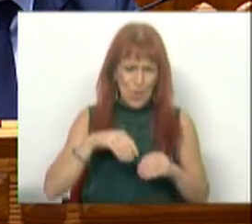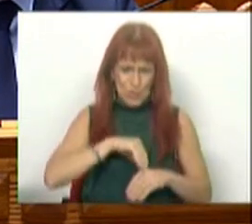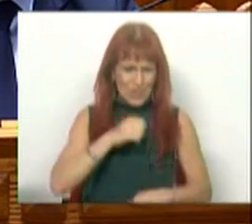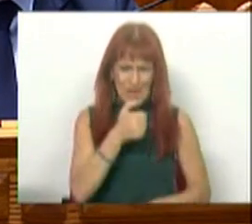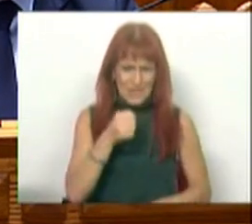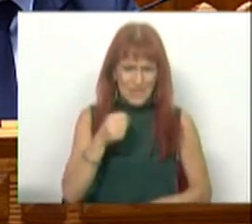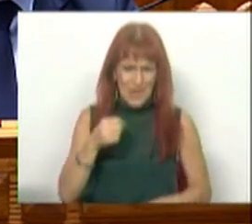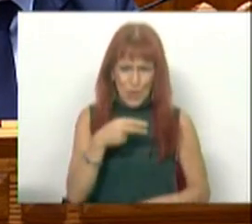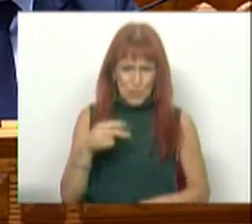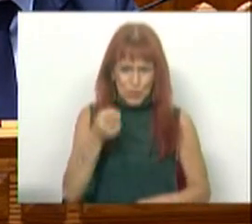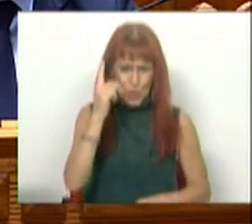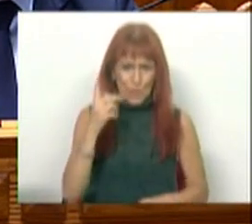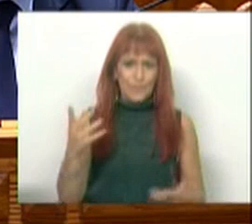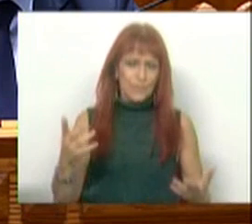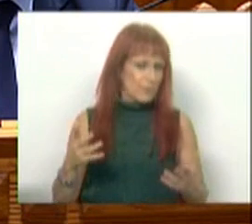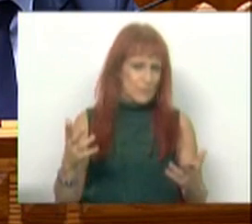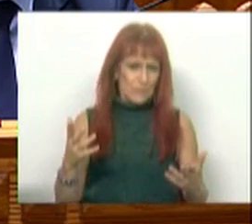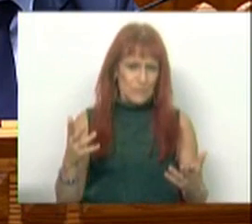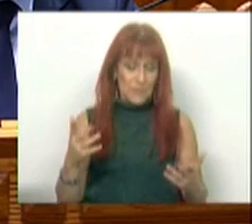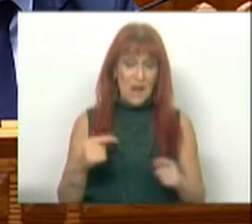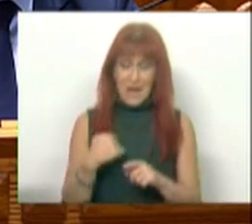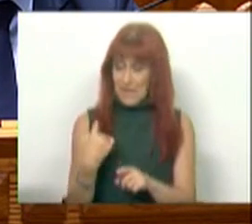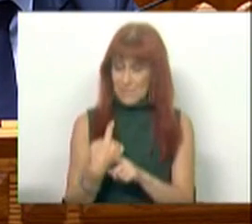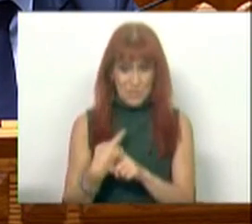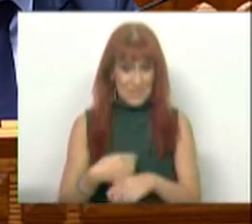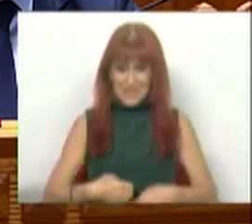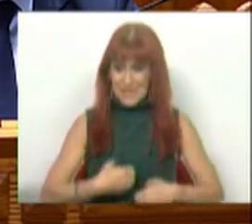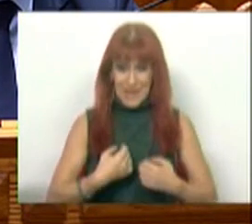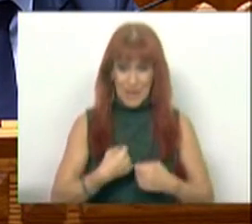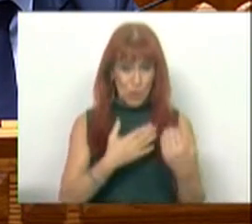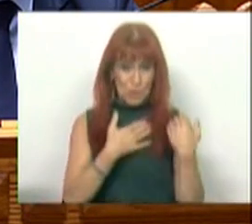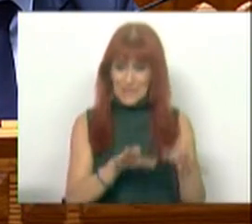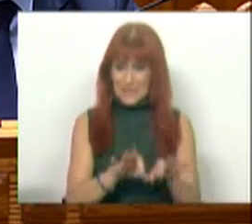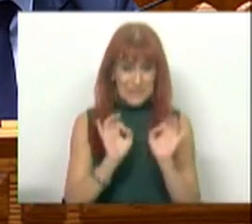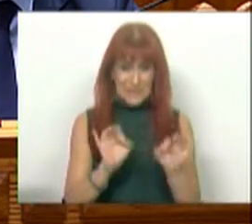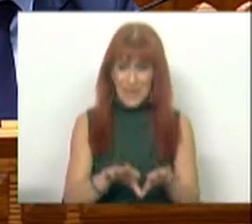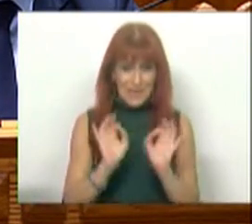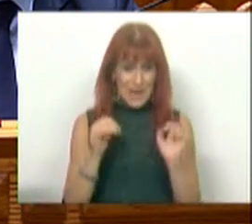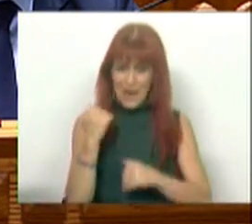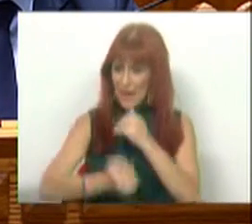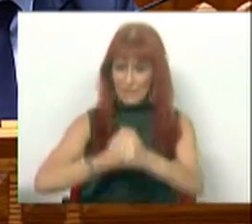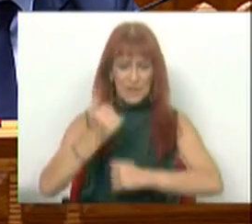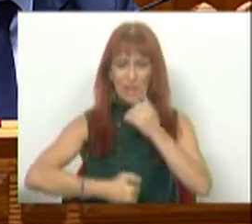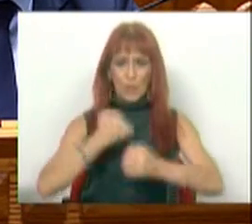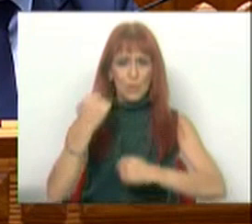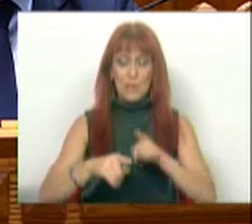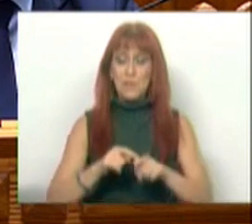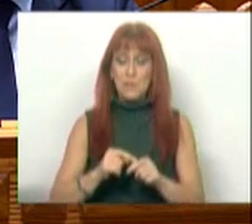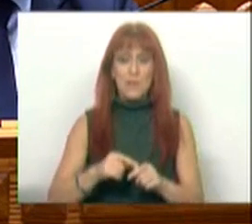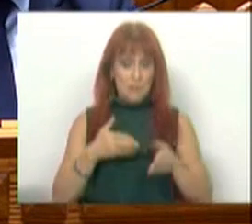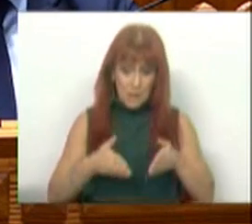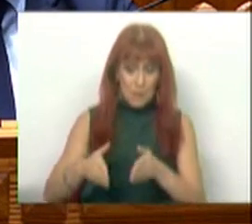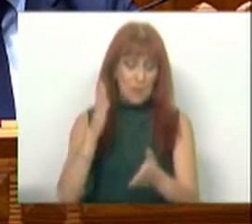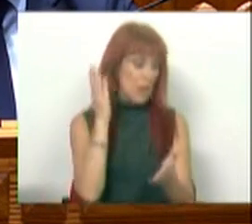500 euros. Portanto, com o mesmo sentido de responsabilidade com que temos avançado neste